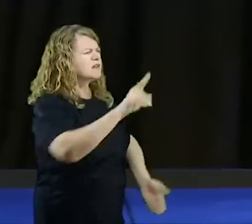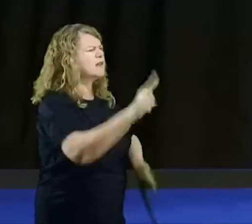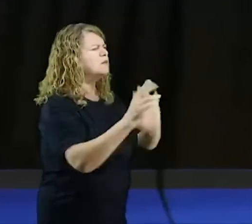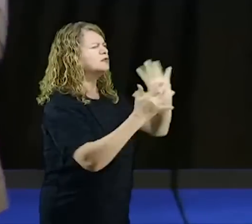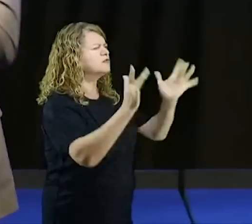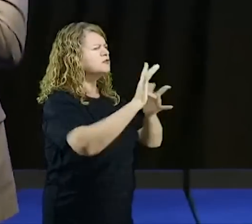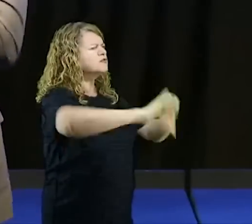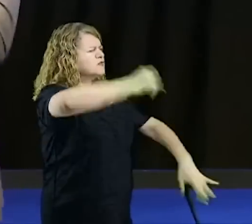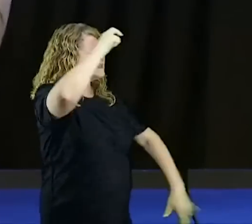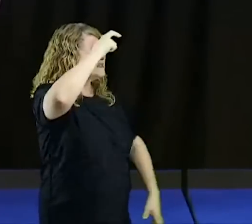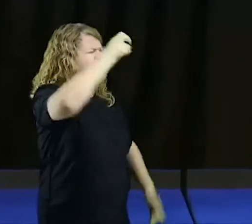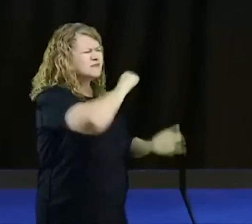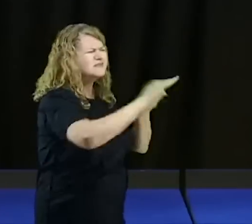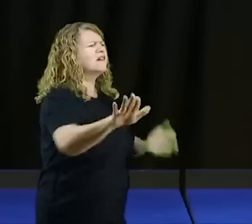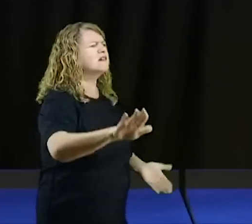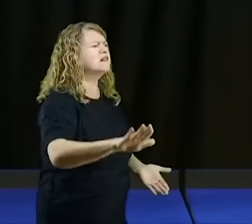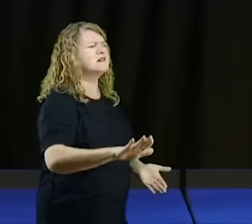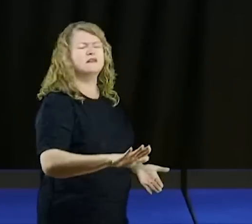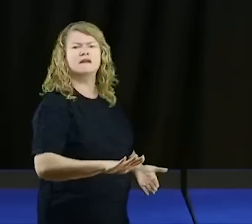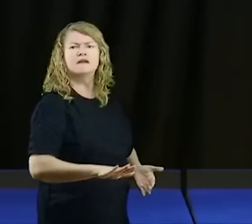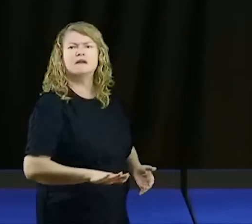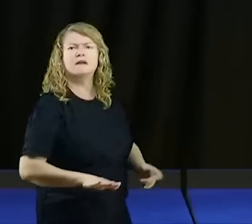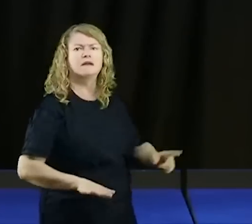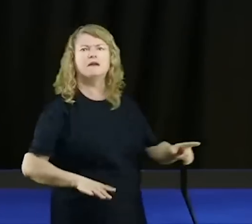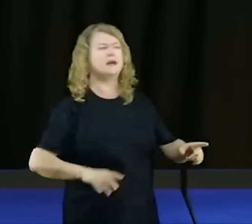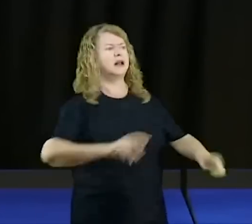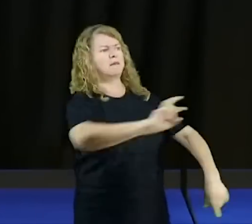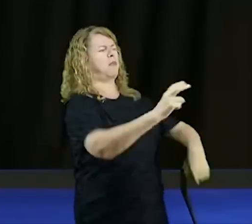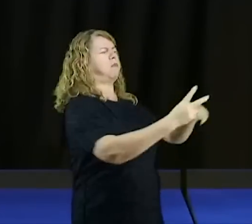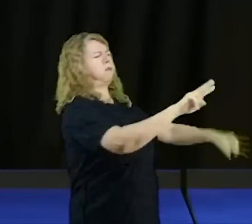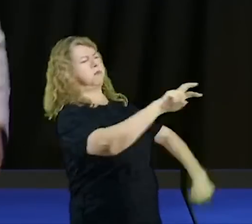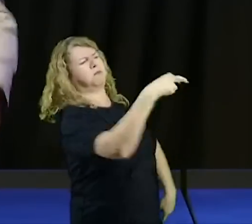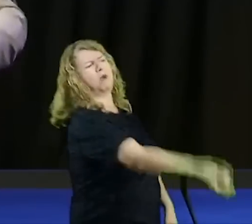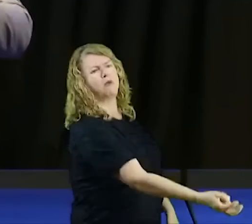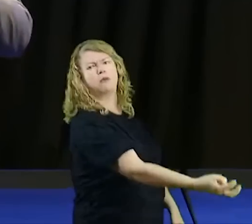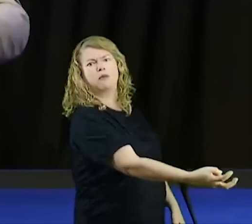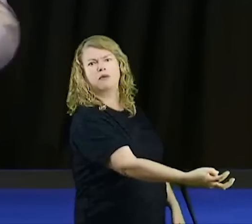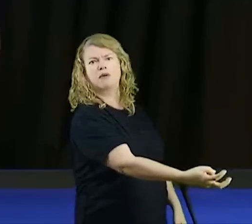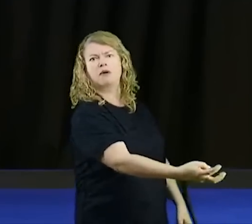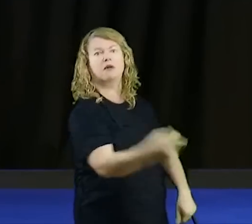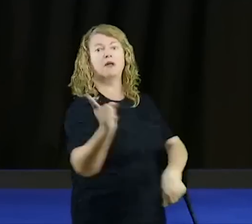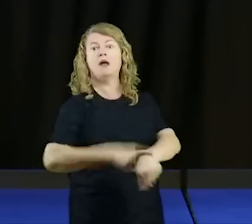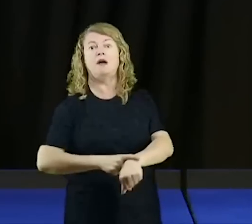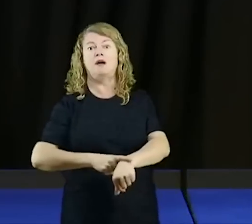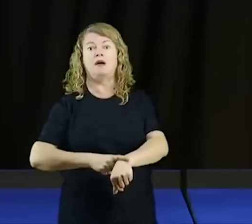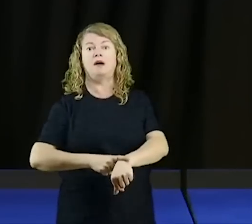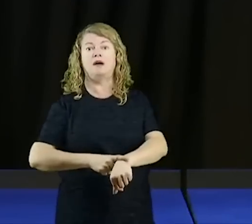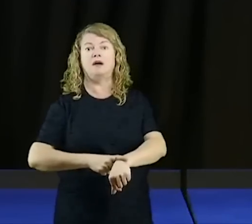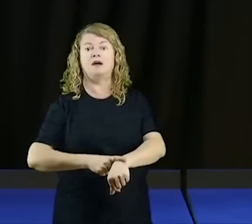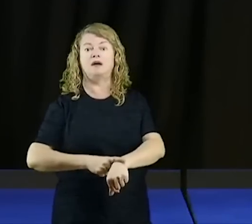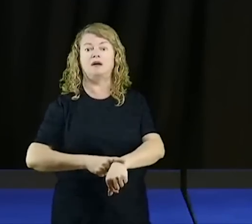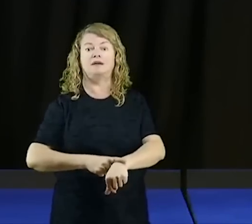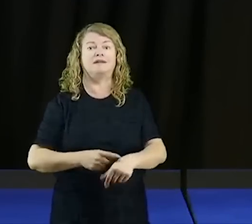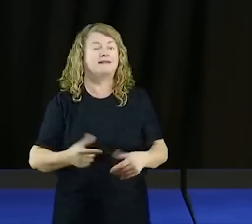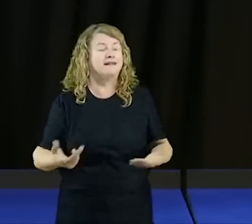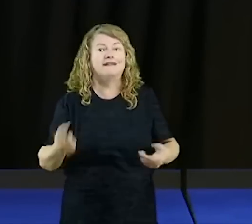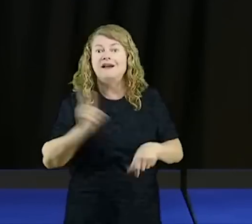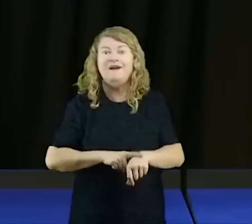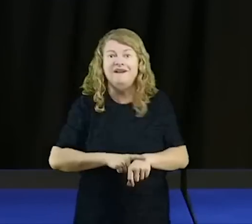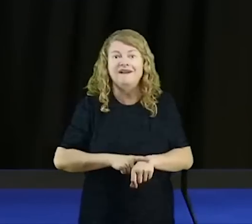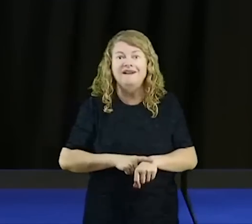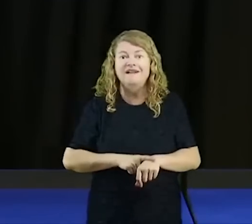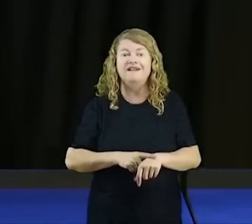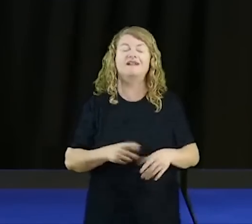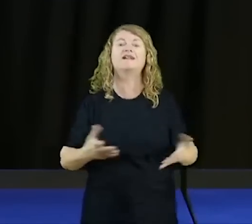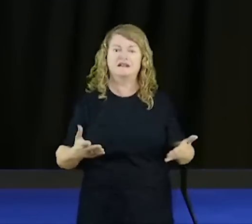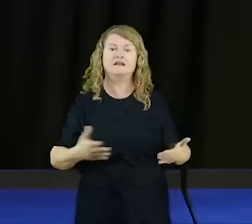nós andamos um tempo com ele, discipulamos ele, não chegou a ser batizado. Mas a gente fez o processo